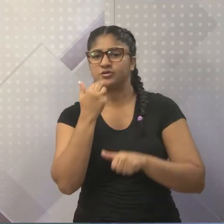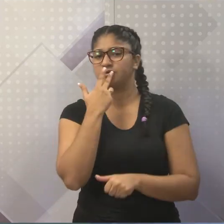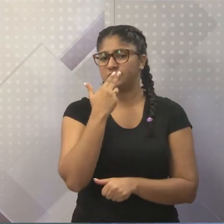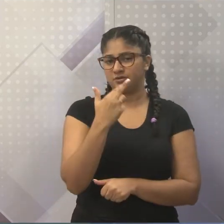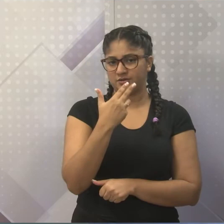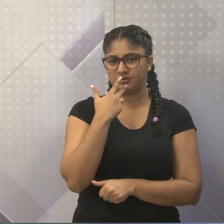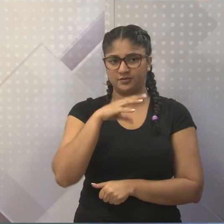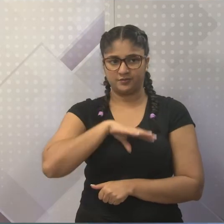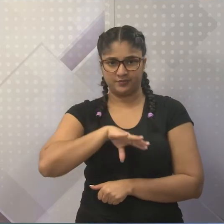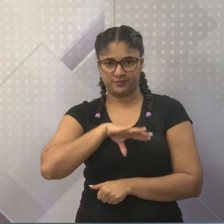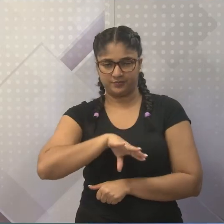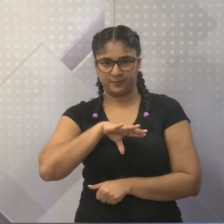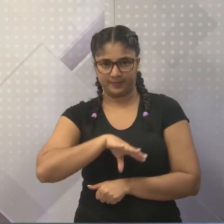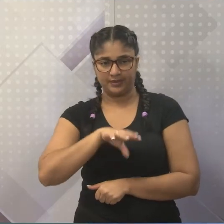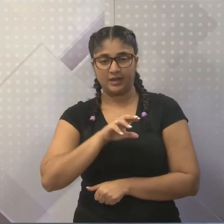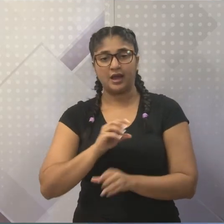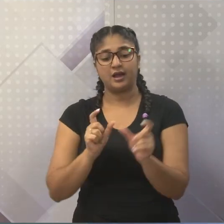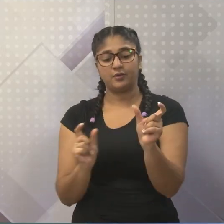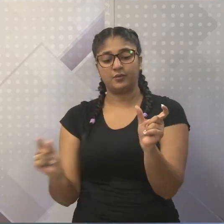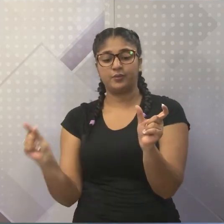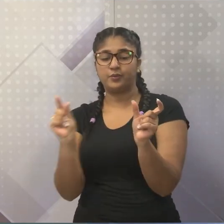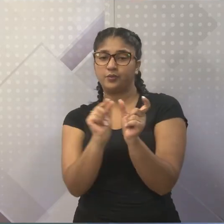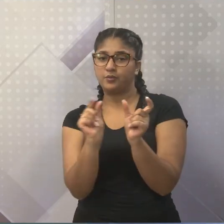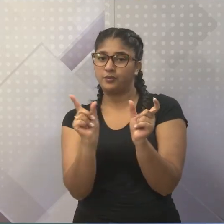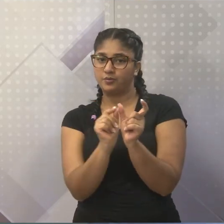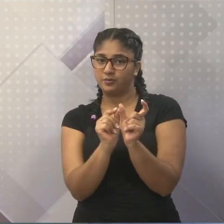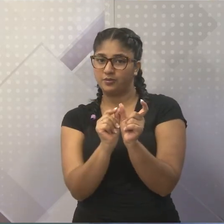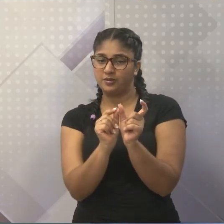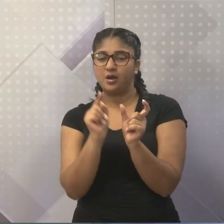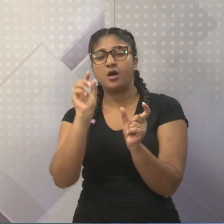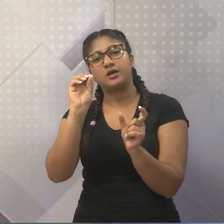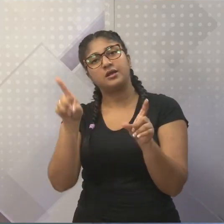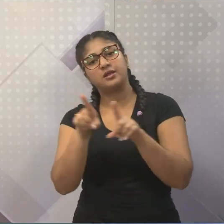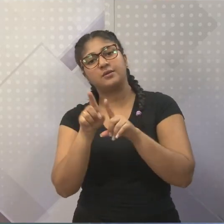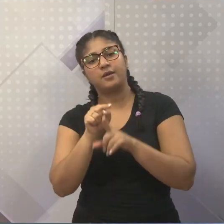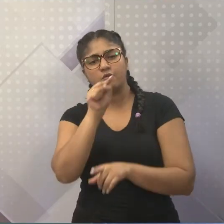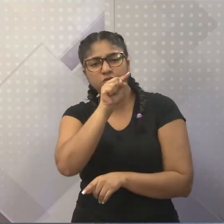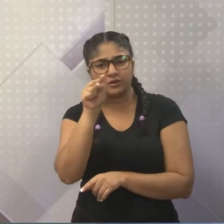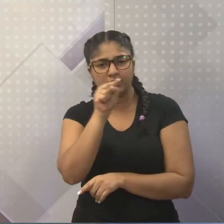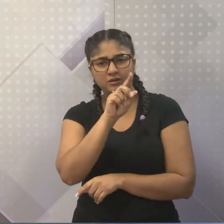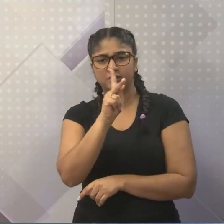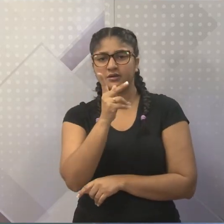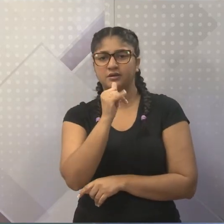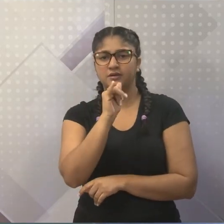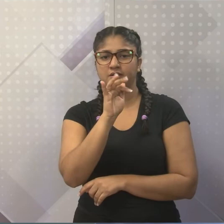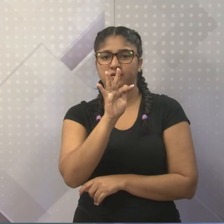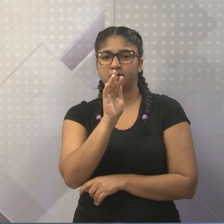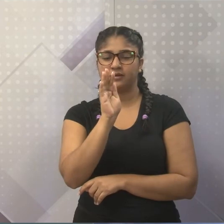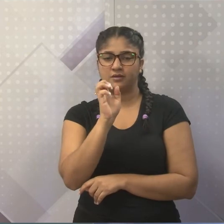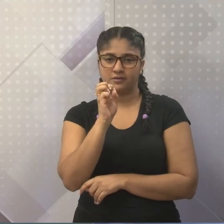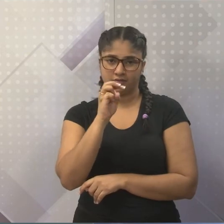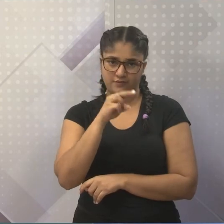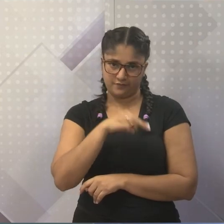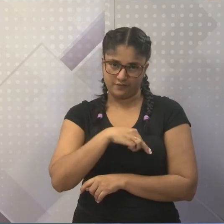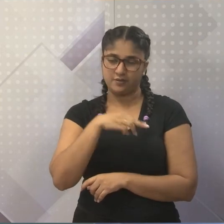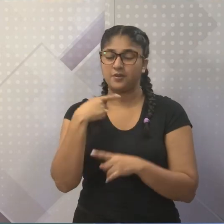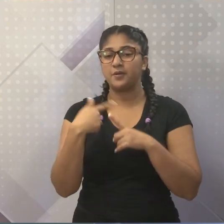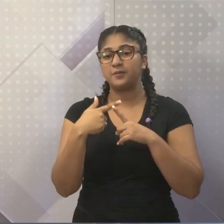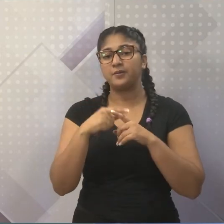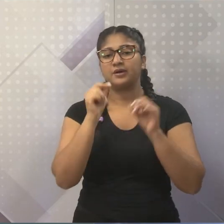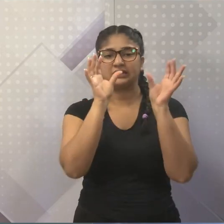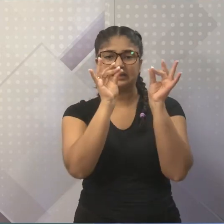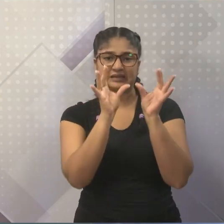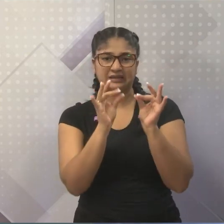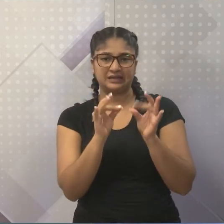portuguesa, o uso dos prefixos, certo? O uso do hífen, que é muito mais detalhado, é muito mais complicado. Por quê? Porque é